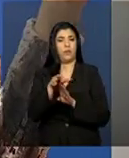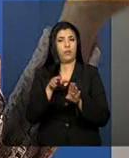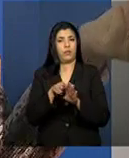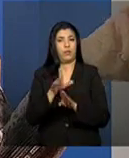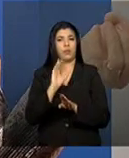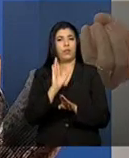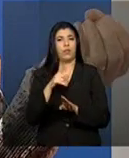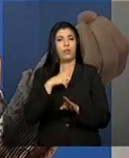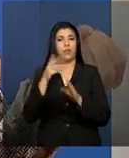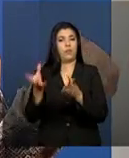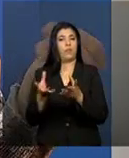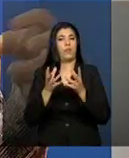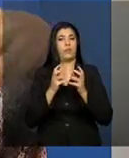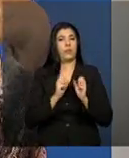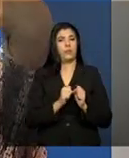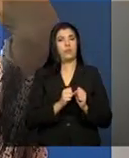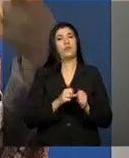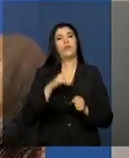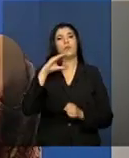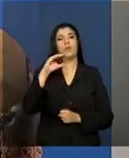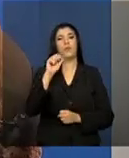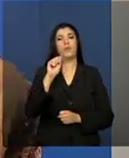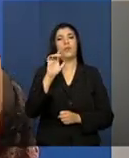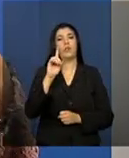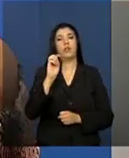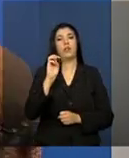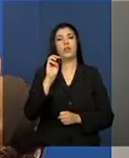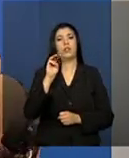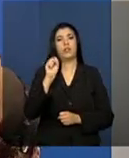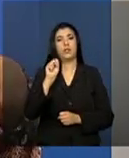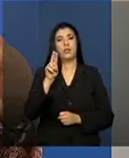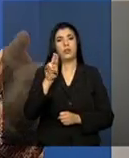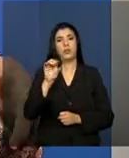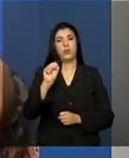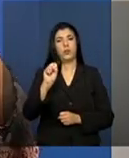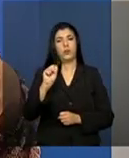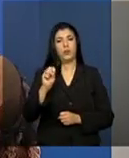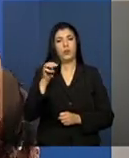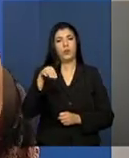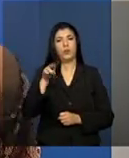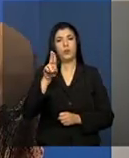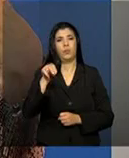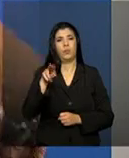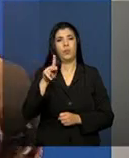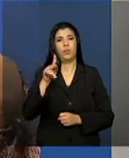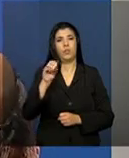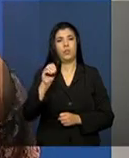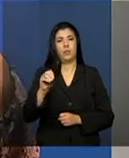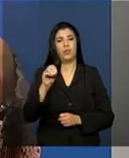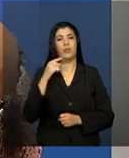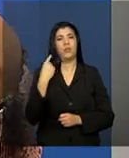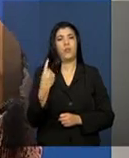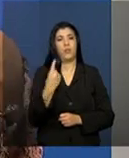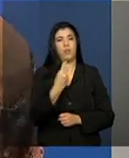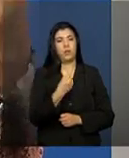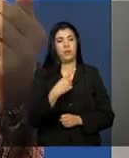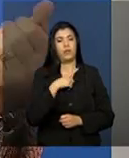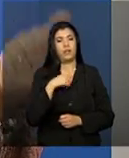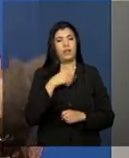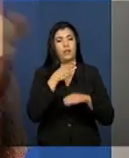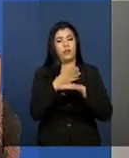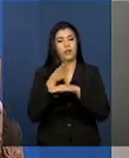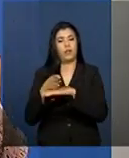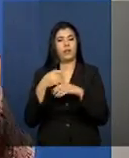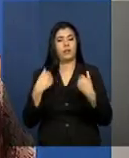ter esse Cade Suas Ponto Município, pois as atividades que eles têm dentro da sua gestão, muitas vezes, têm essa